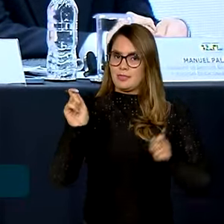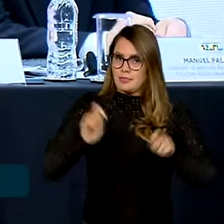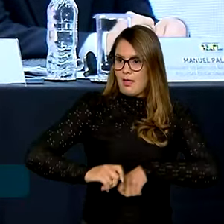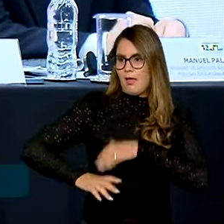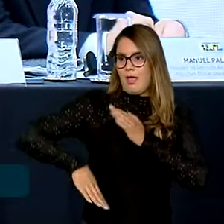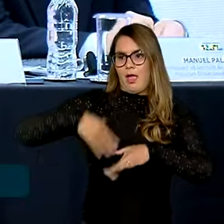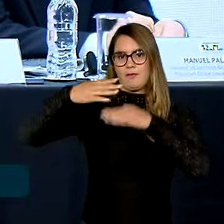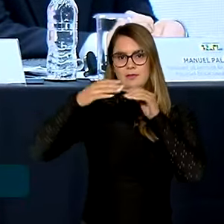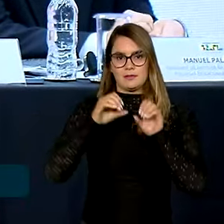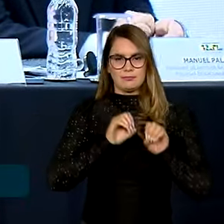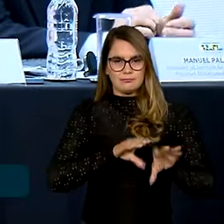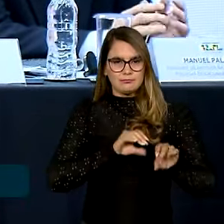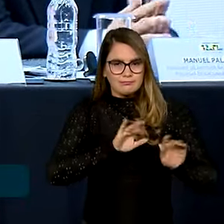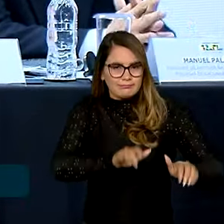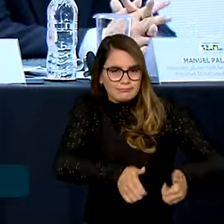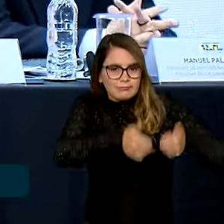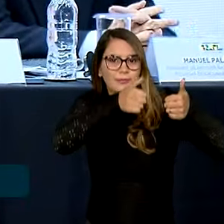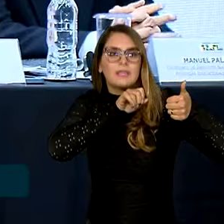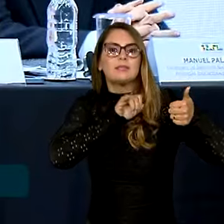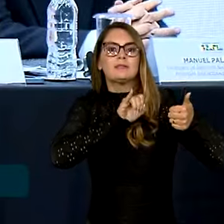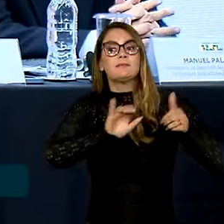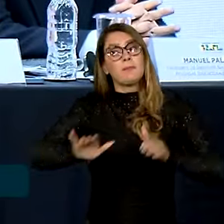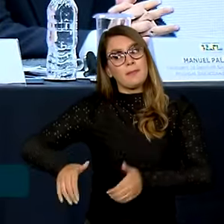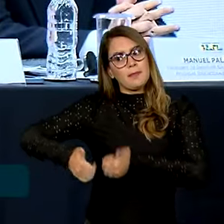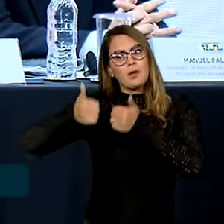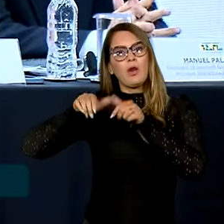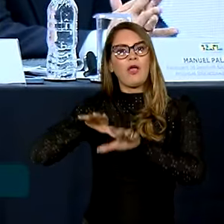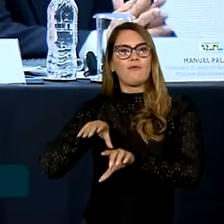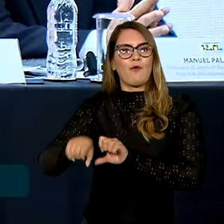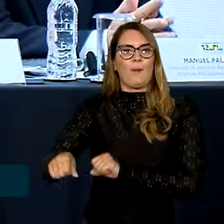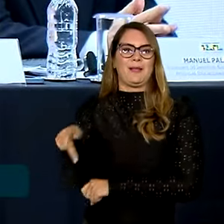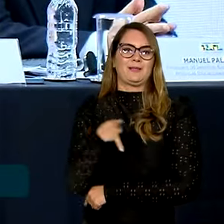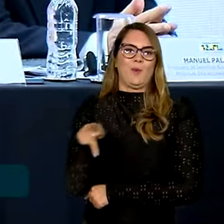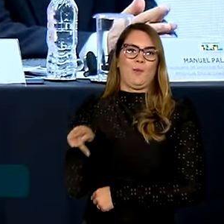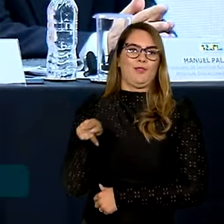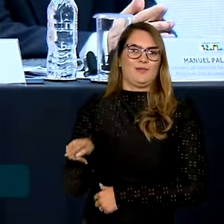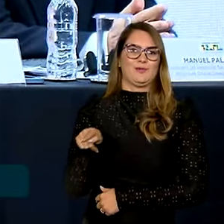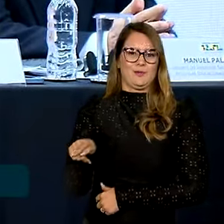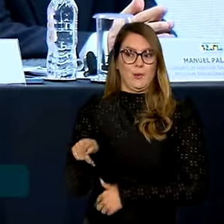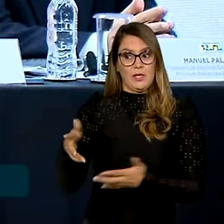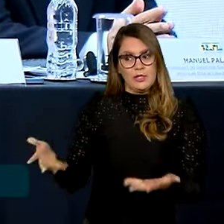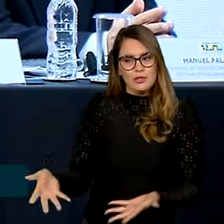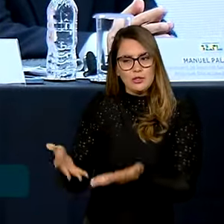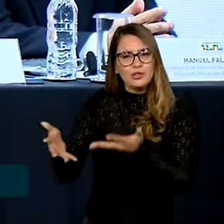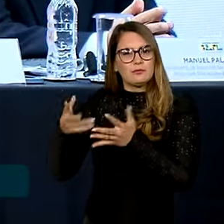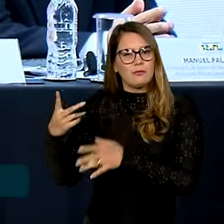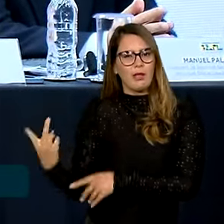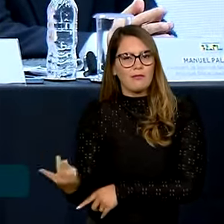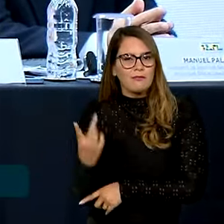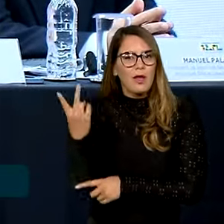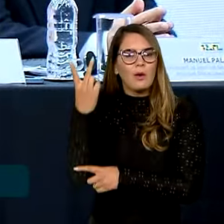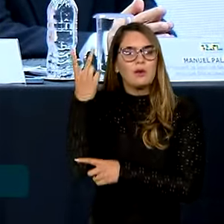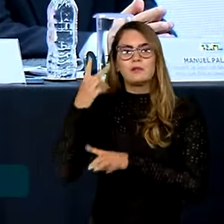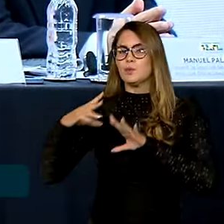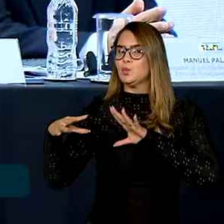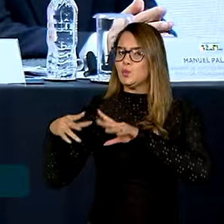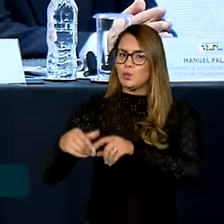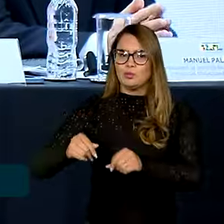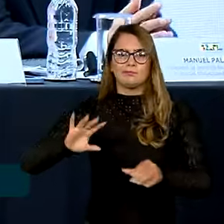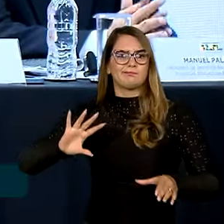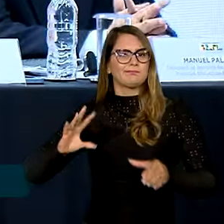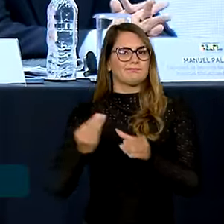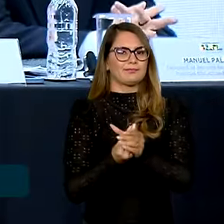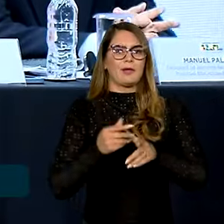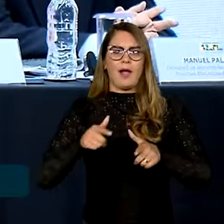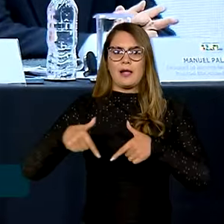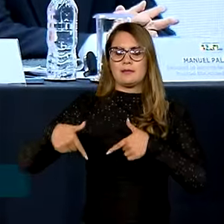qualidade da educação se nós melhorarmos a qualidade da formação de professores, estimularmos, valorizarmos, tudo isso faz parte do